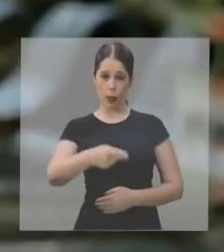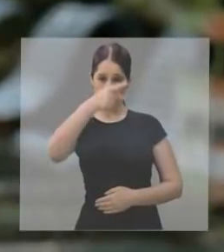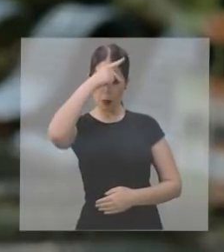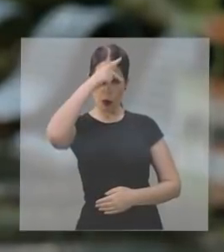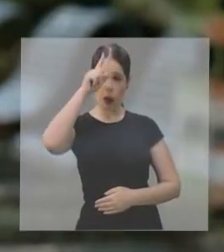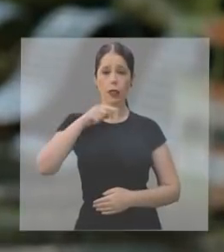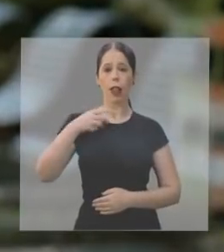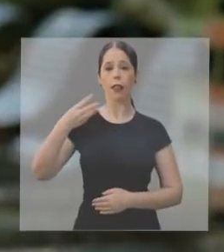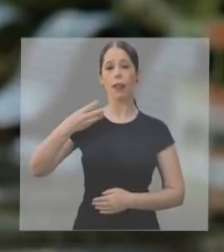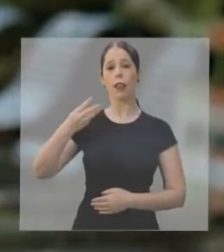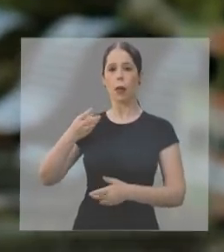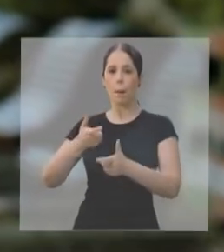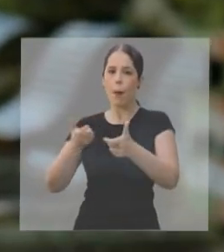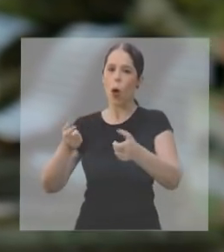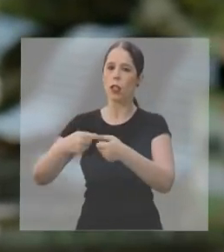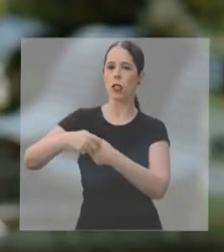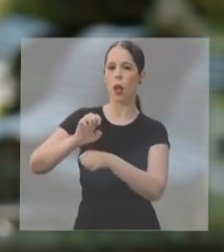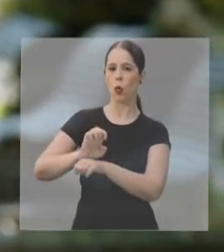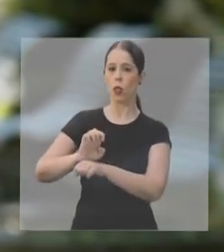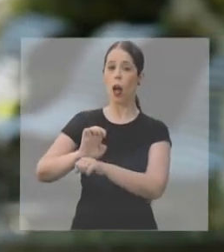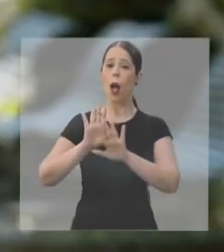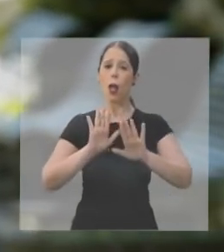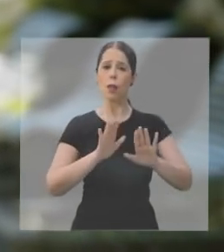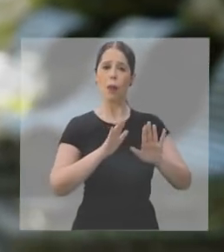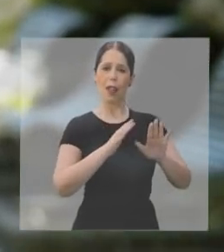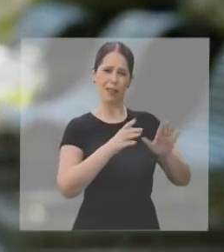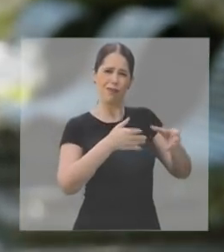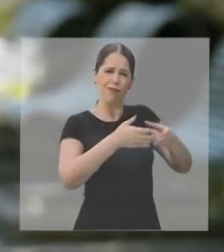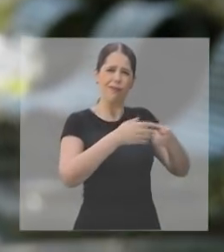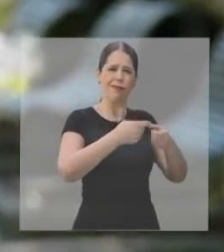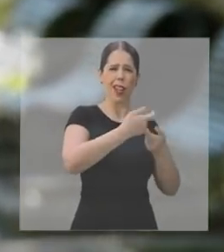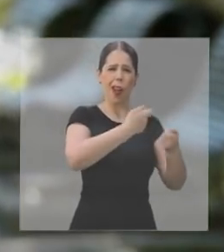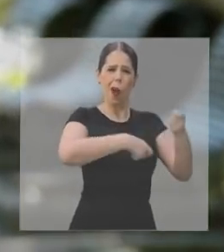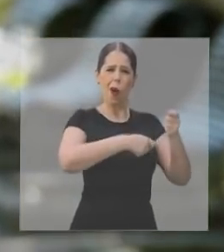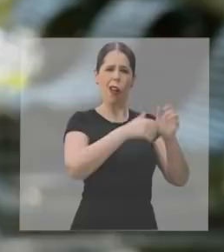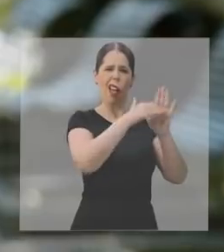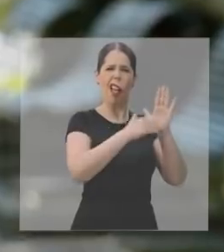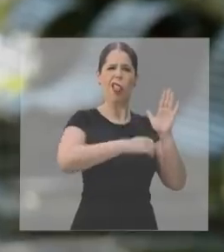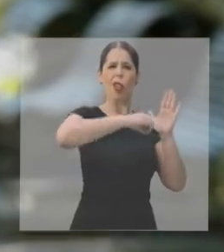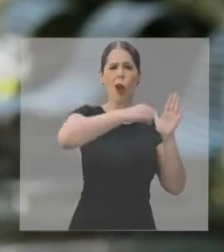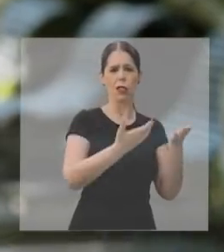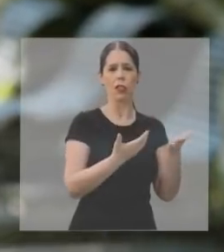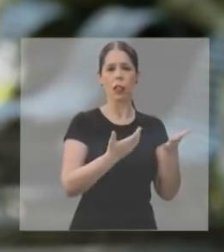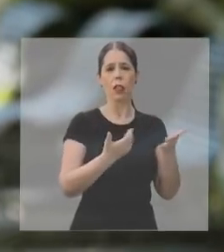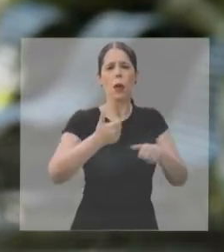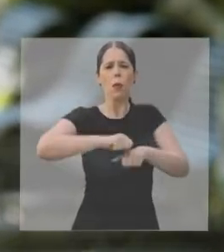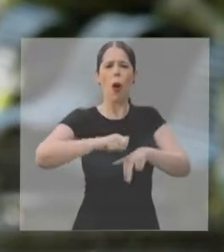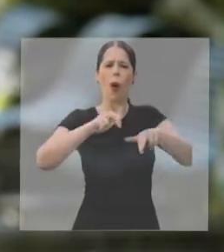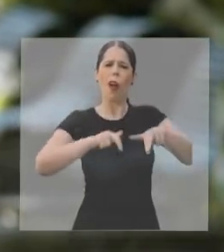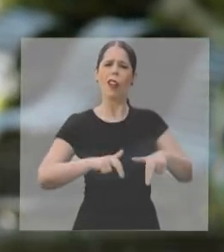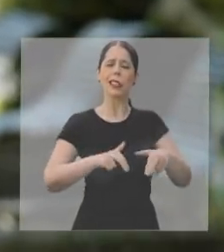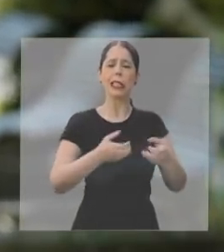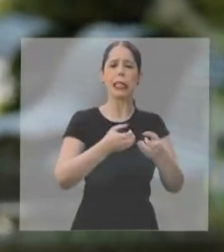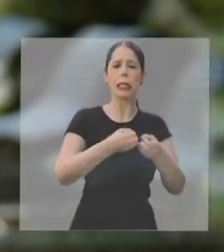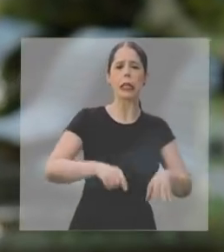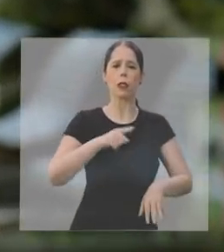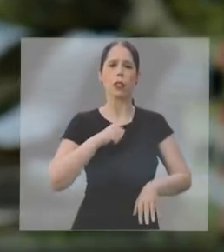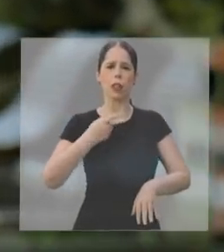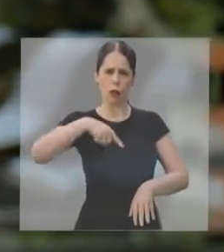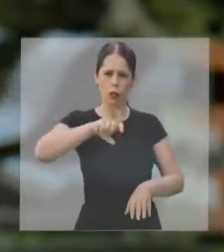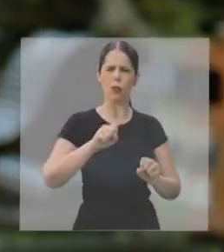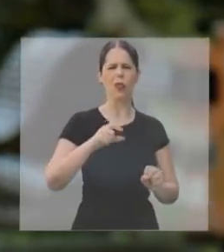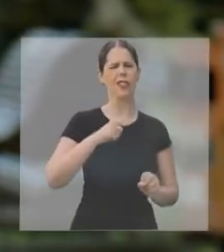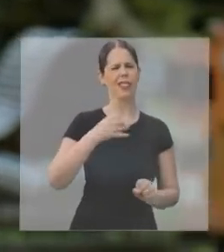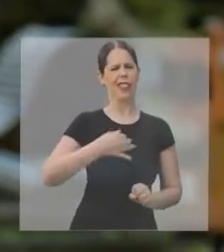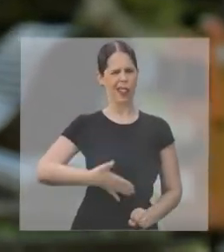Pelotas é a terceira maior cidade do estado, mas é apenas a nona economia. E polo de uma região desfavorecida. Podem ter